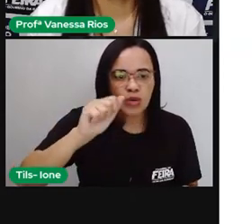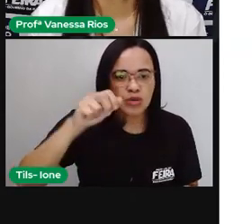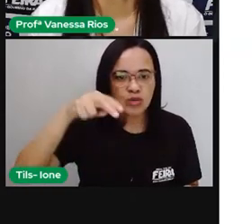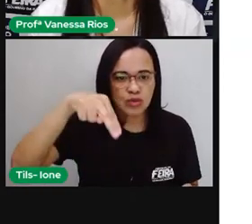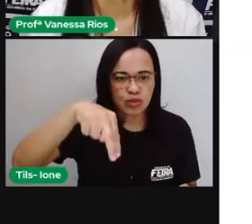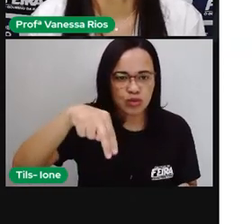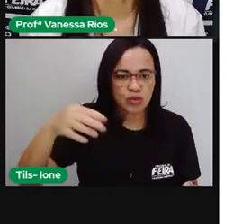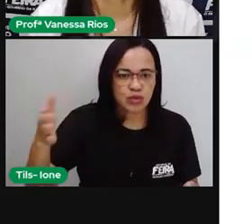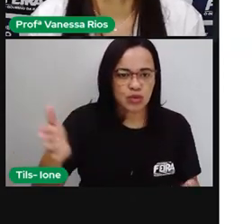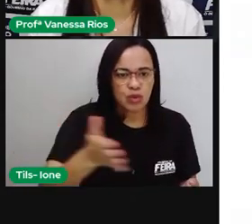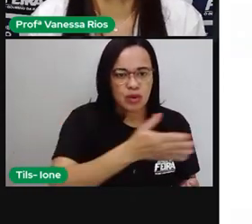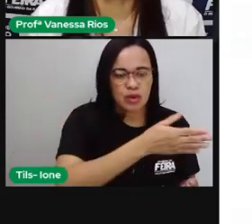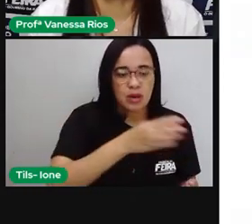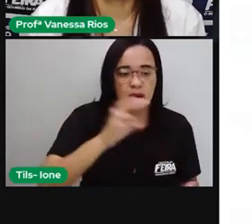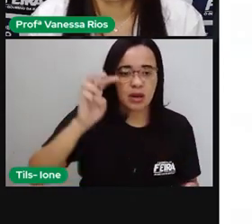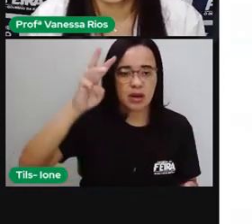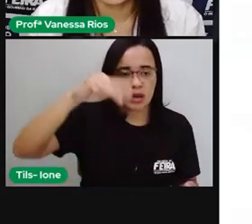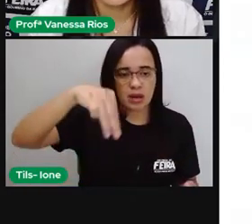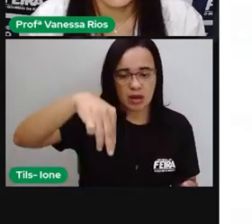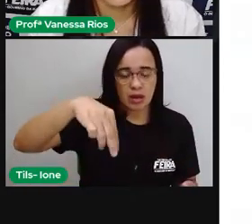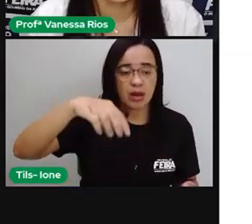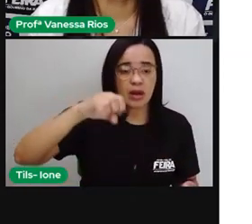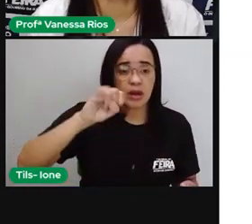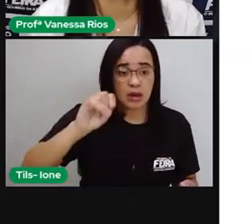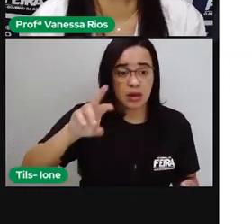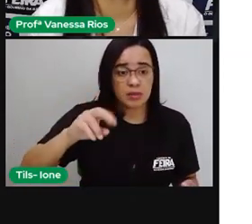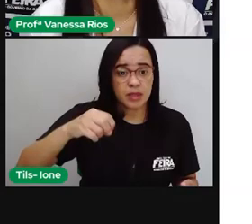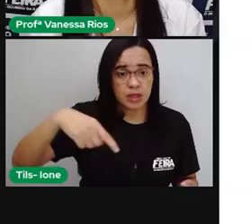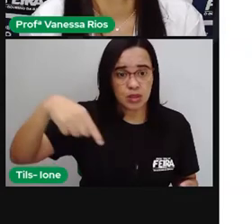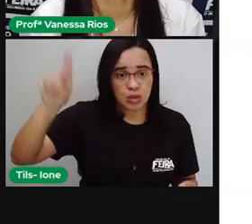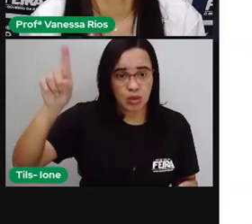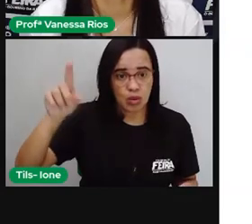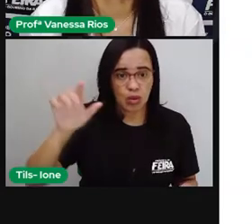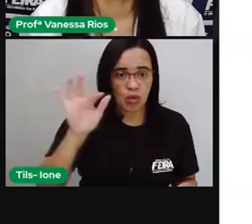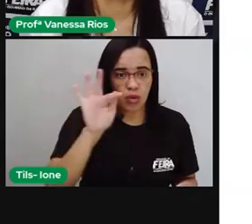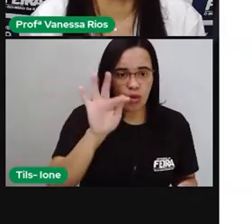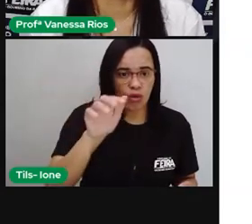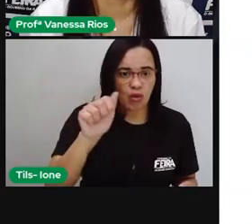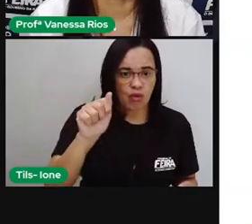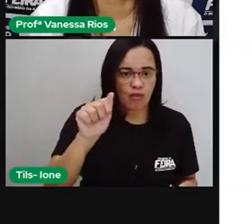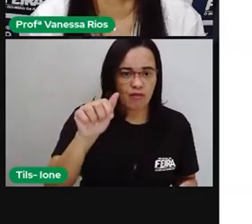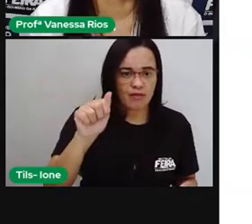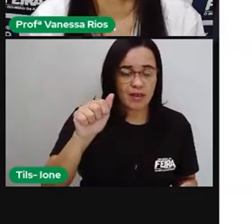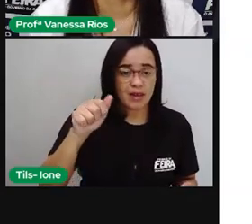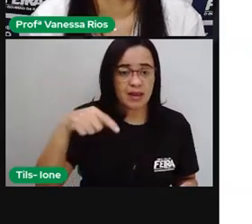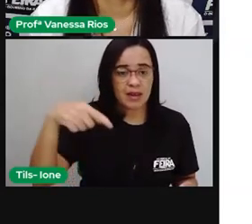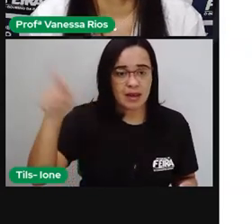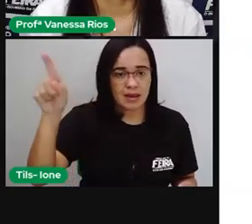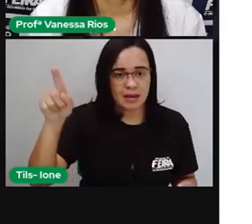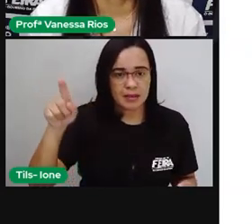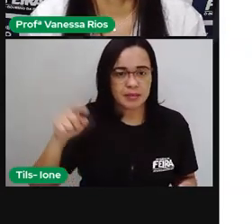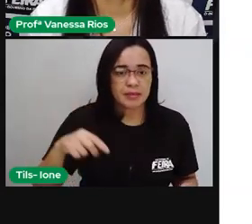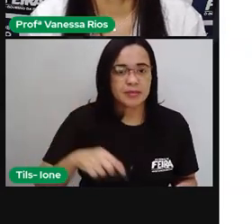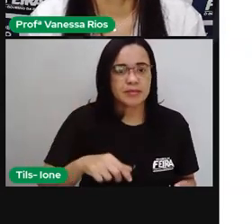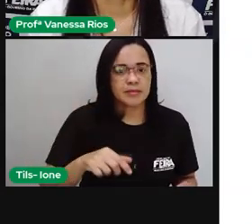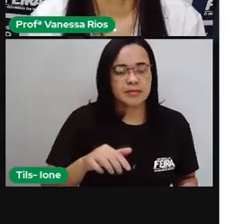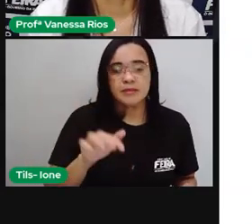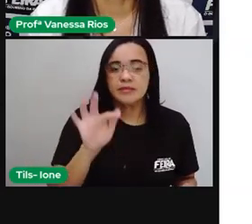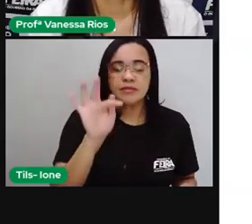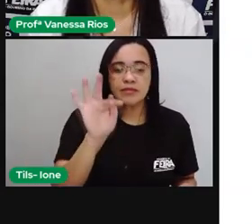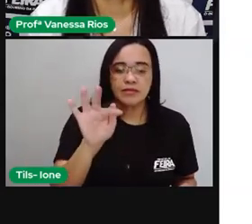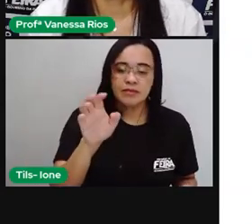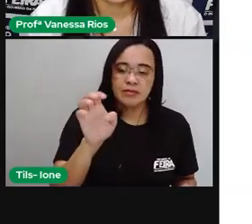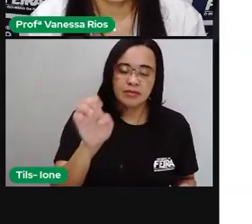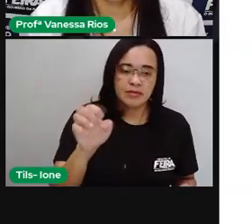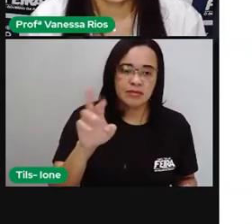abril de 1893, na cidade catalã de Barcelona. Miró teve uma